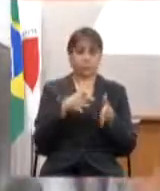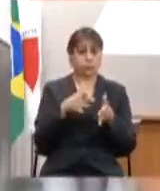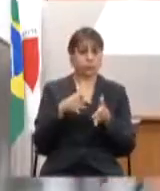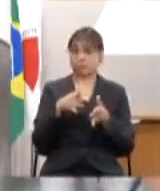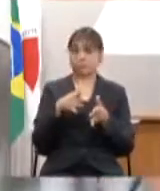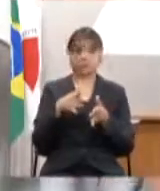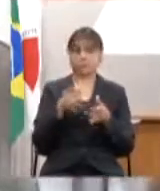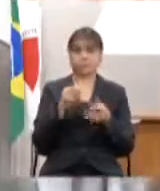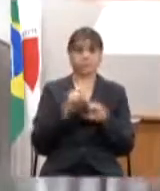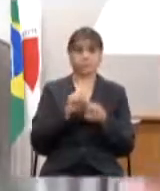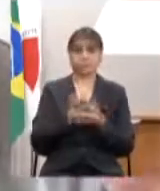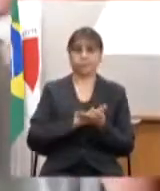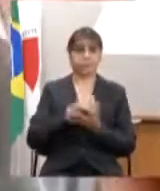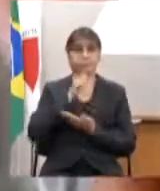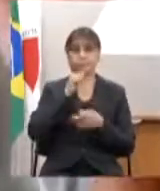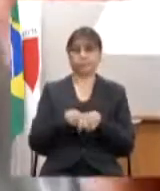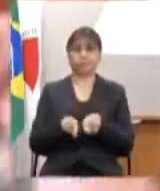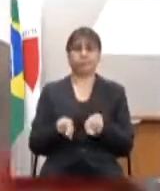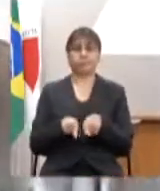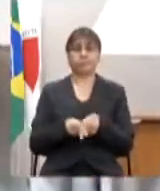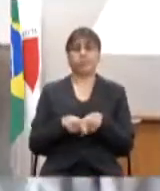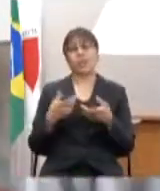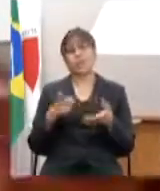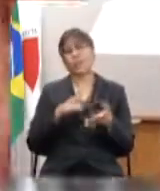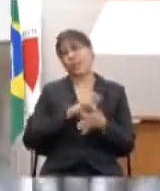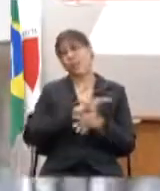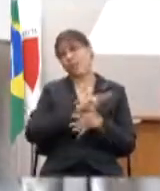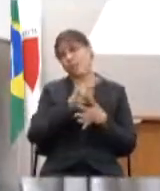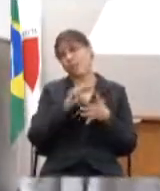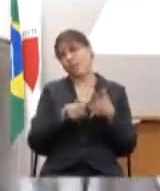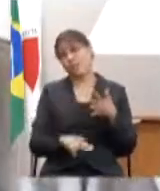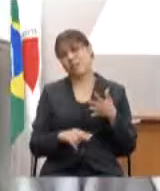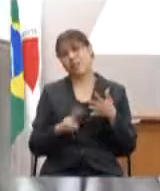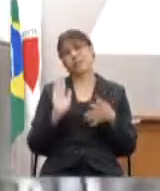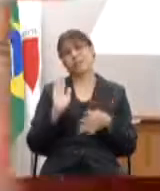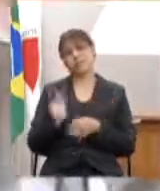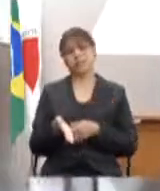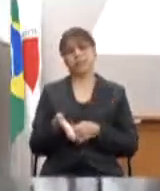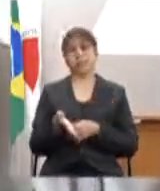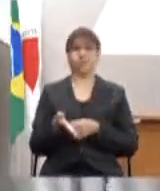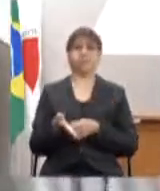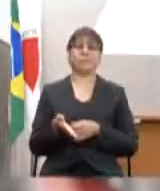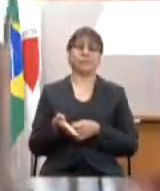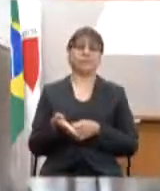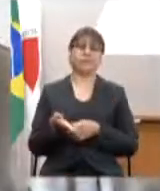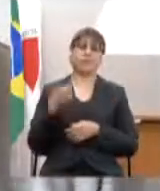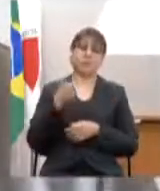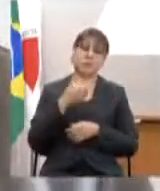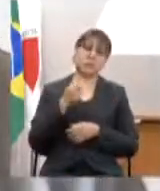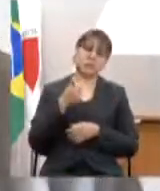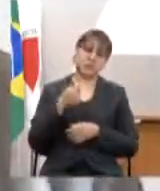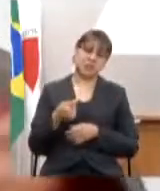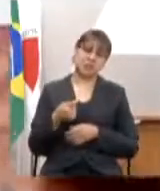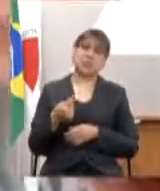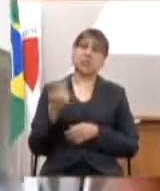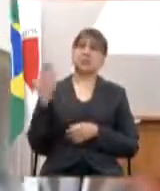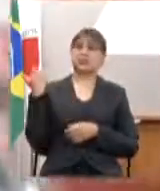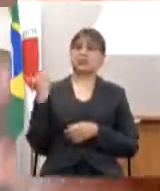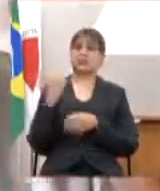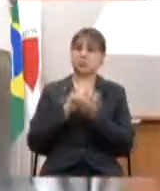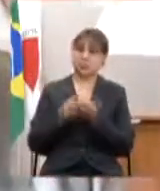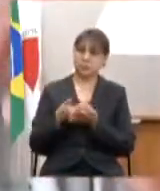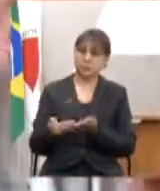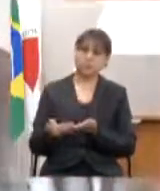verificada e tem aí vários requerimentos narrados da audiência pública de 2017 que a gente iniciou a